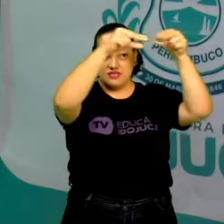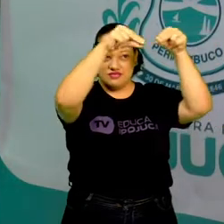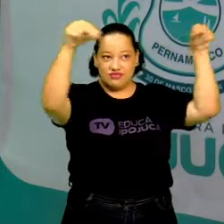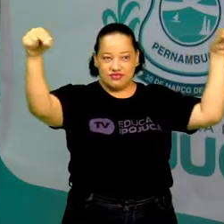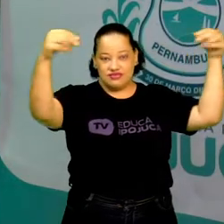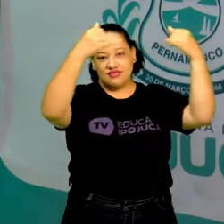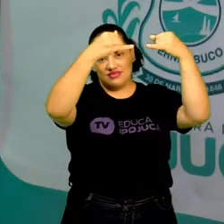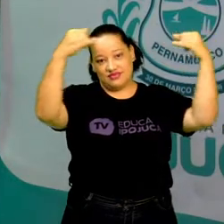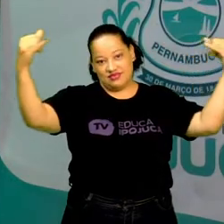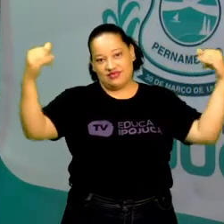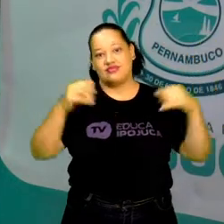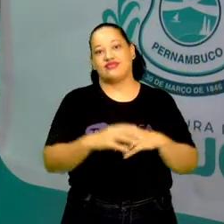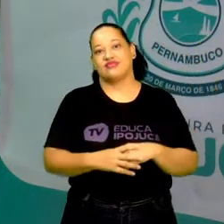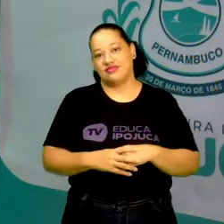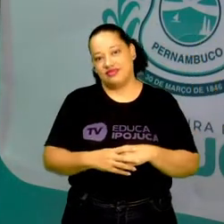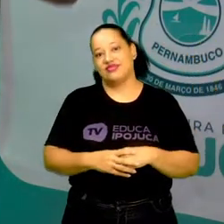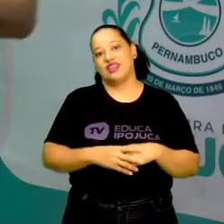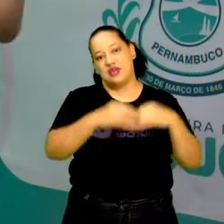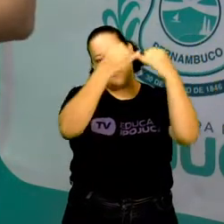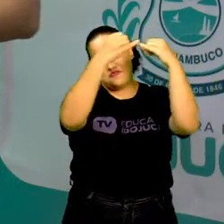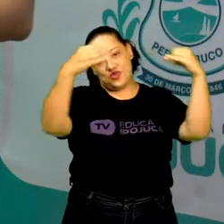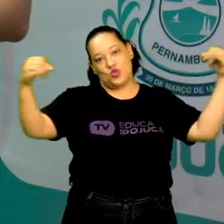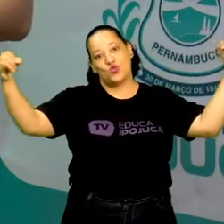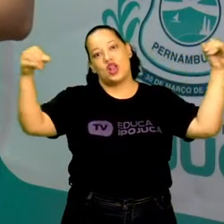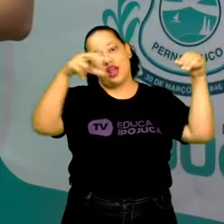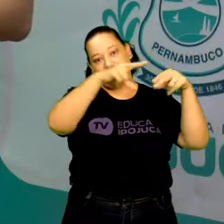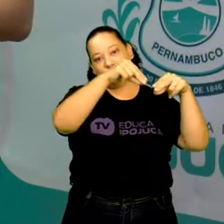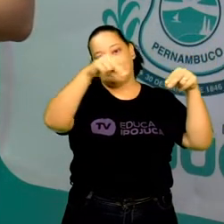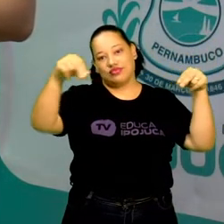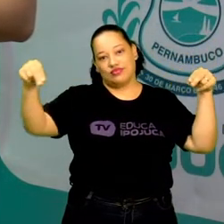origem Cordéis, eles pendurados em cordas.